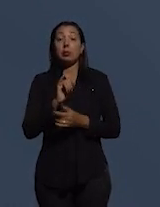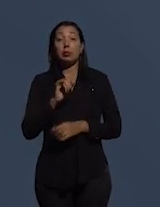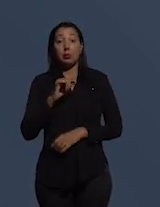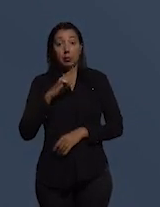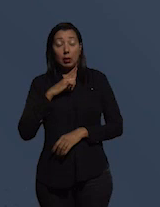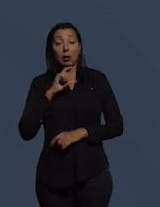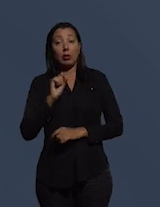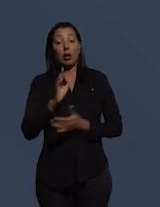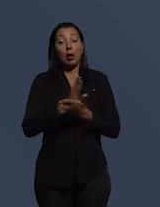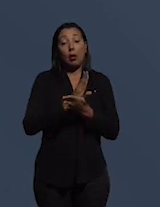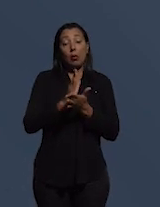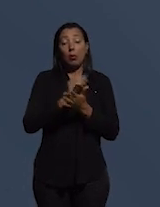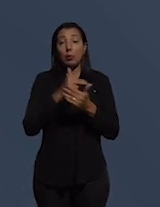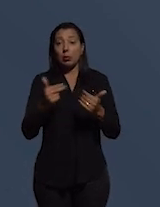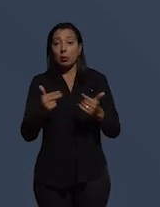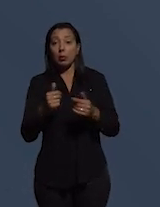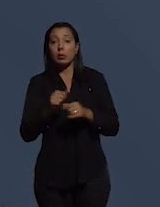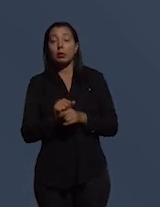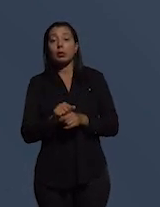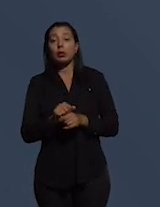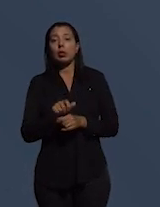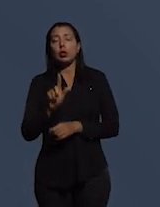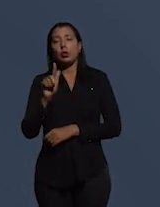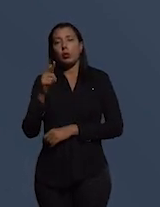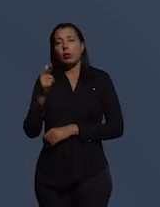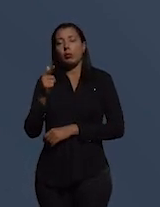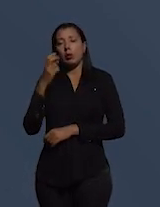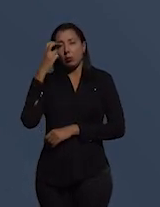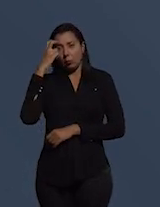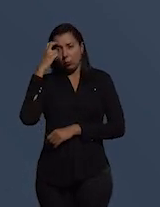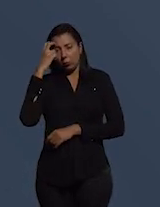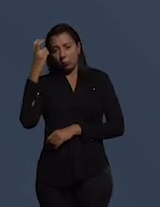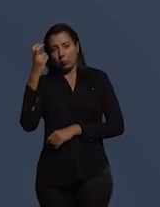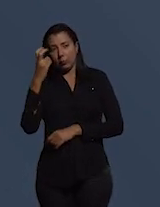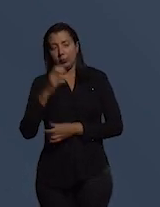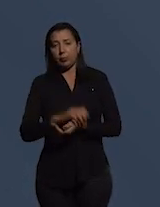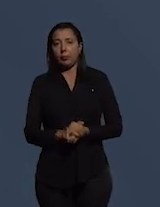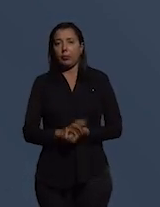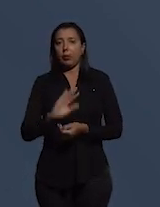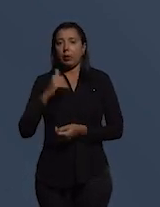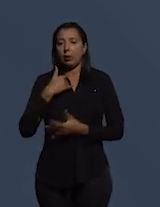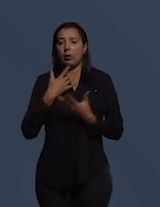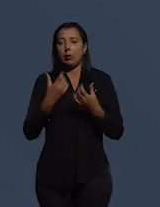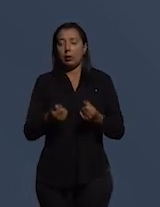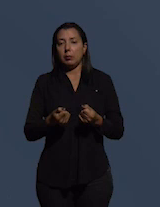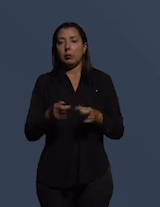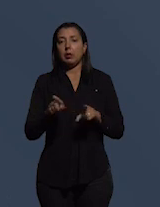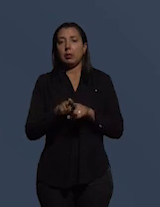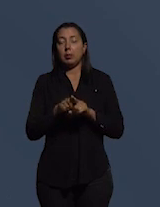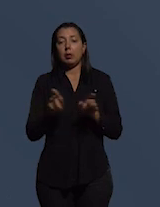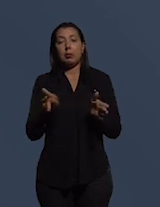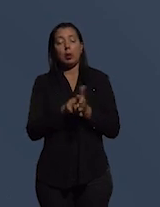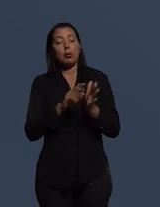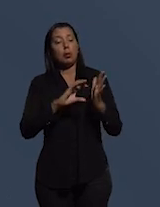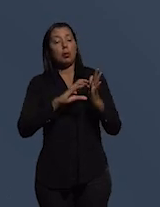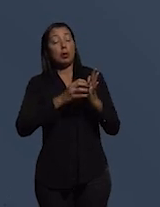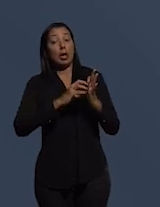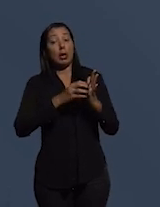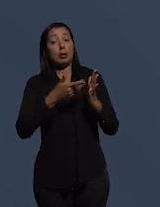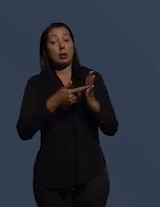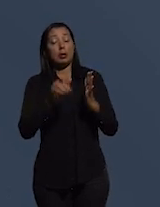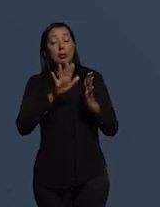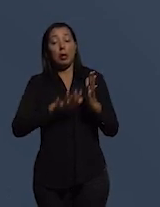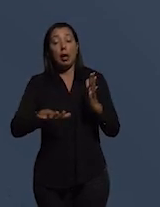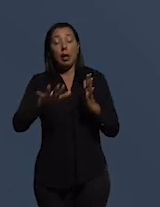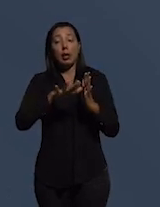alguns fatores como a geografia a cultura que nós consideramos como dados e áreas que